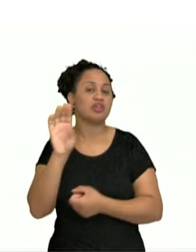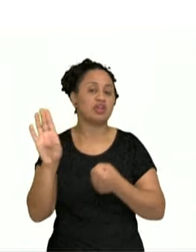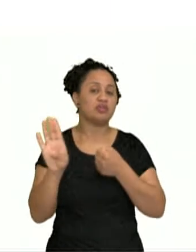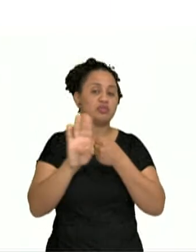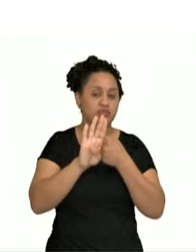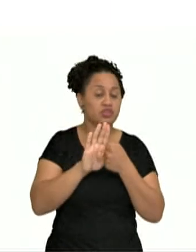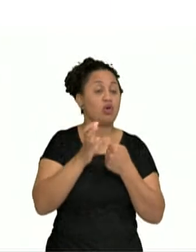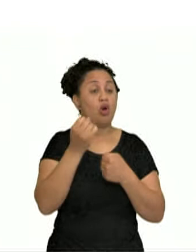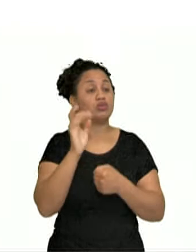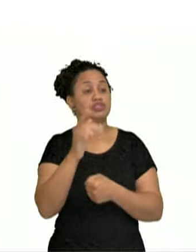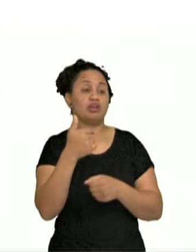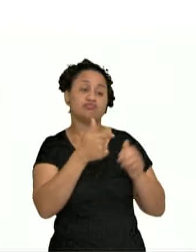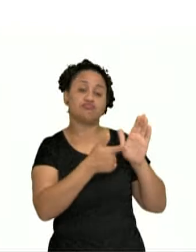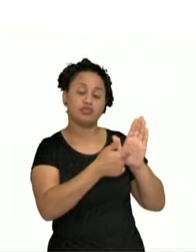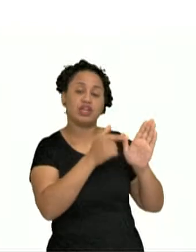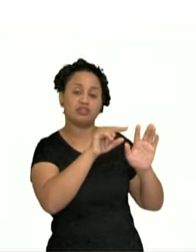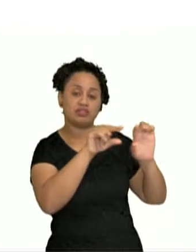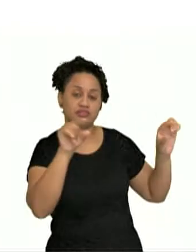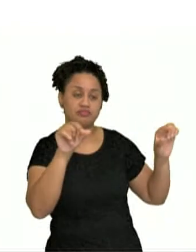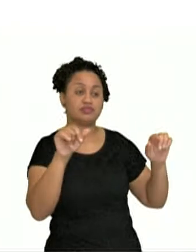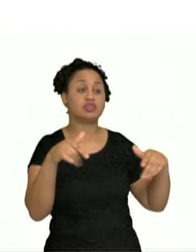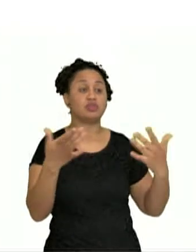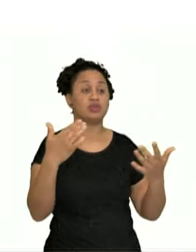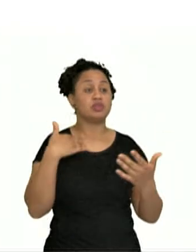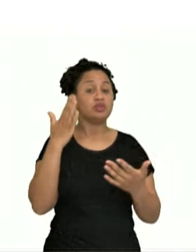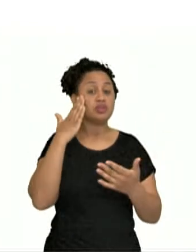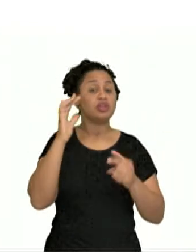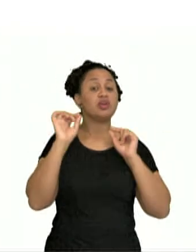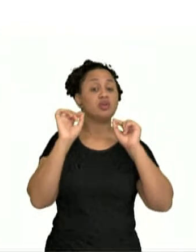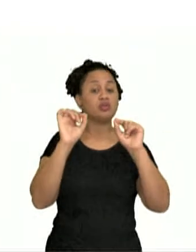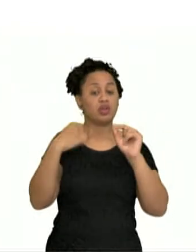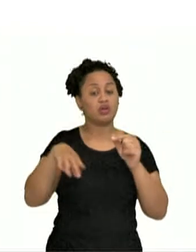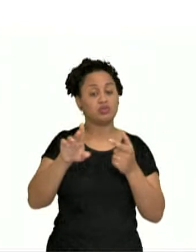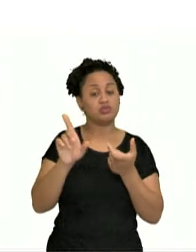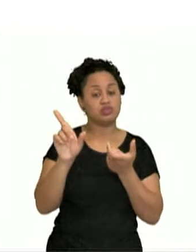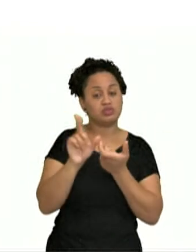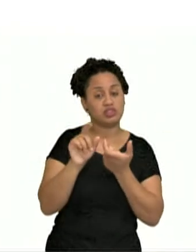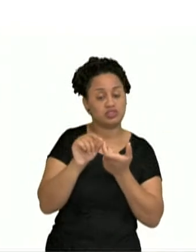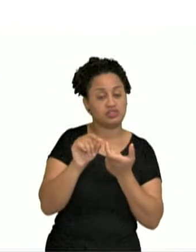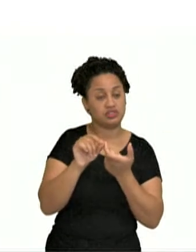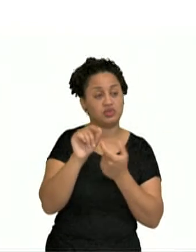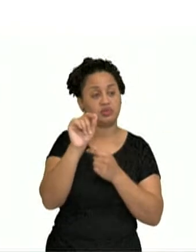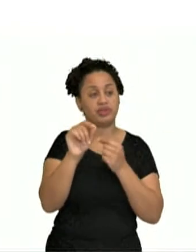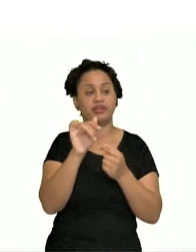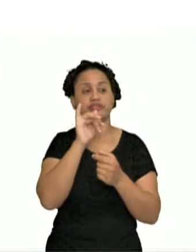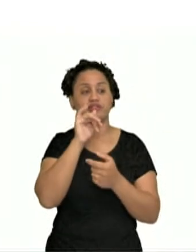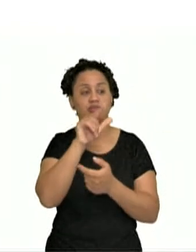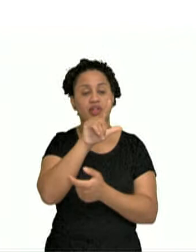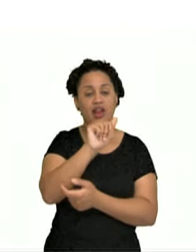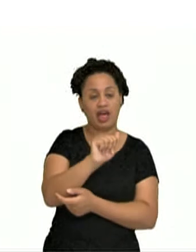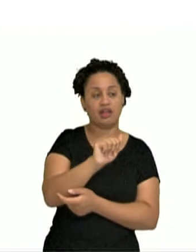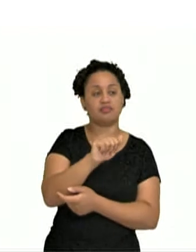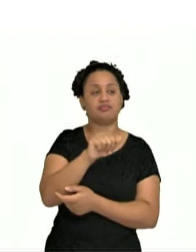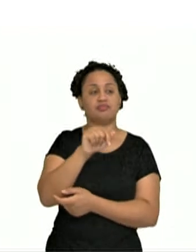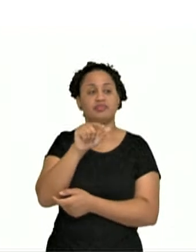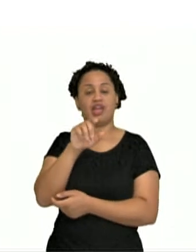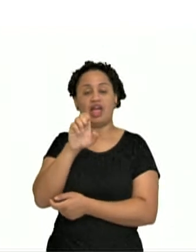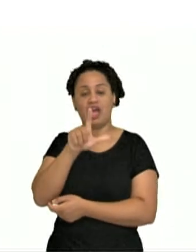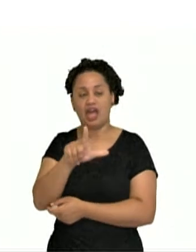anteriormente. Então olha ali, quando eu sei do que eu estou falando, eu vou usar os artigos definidos. Por exemplo, lá, biblioteca, e